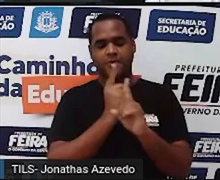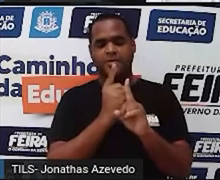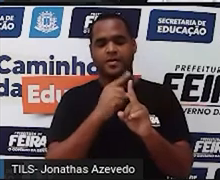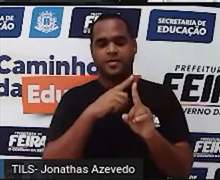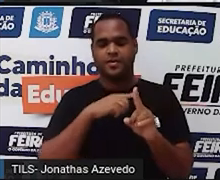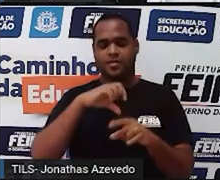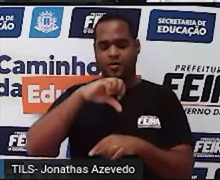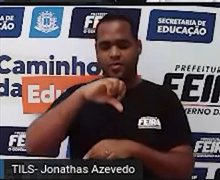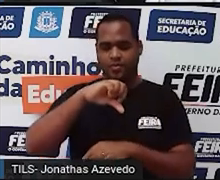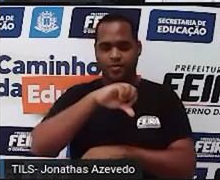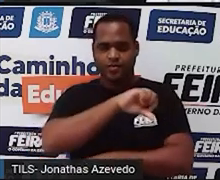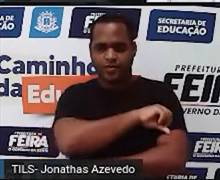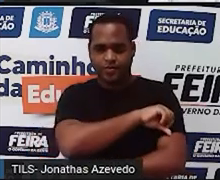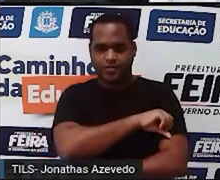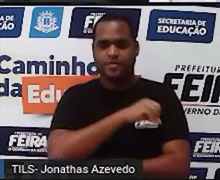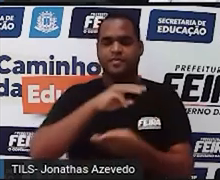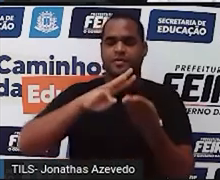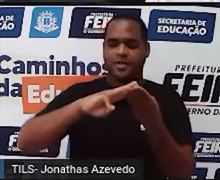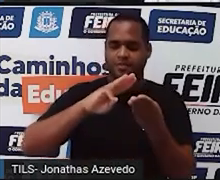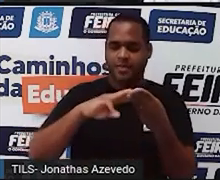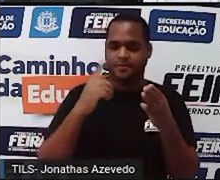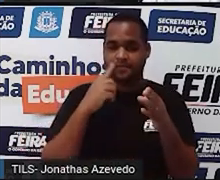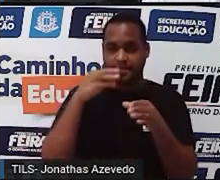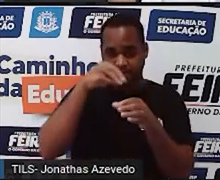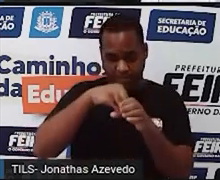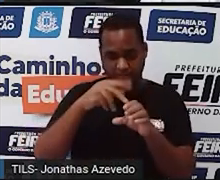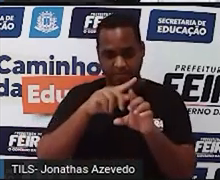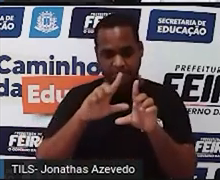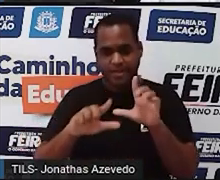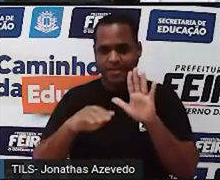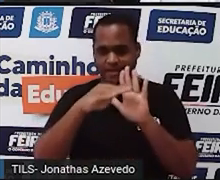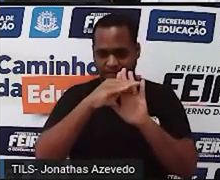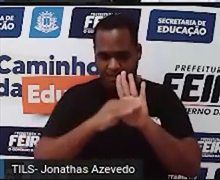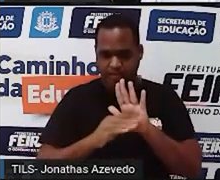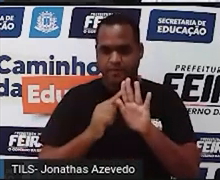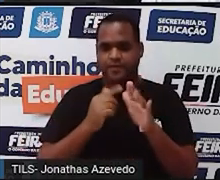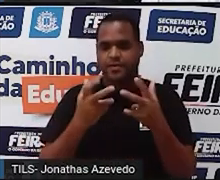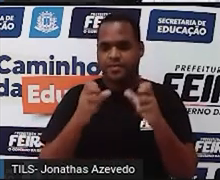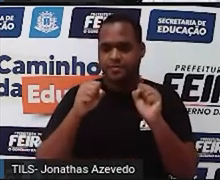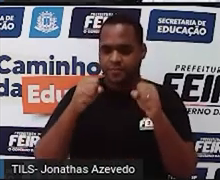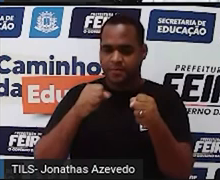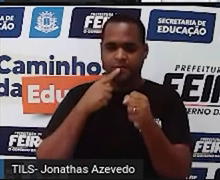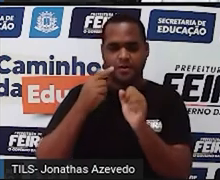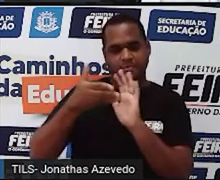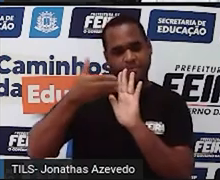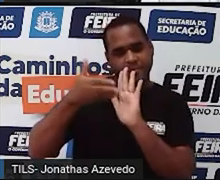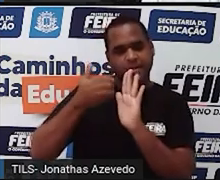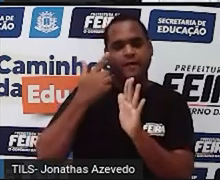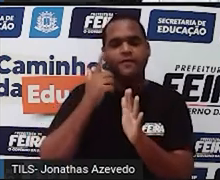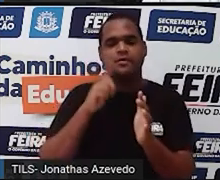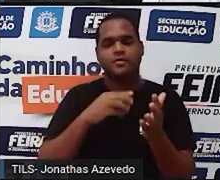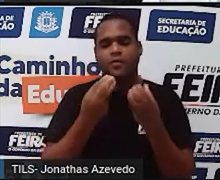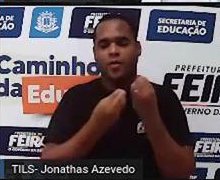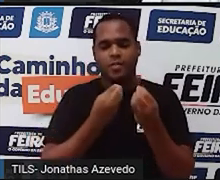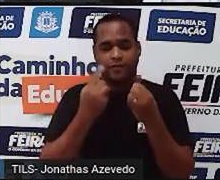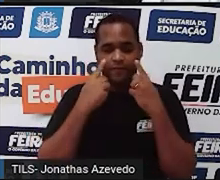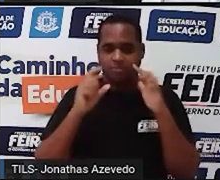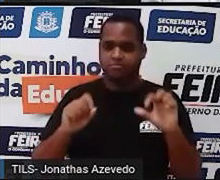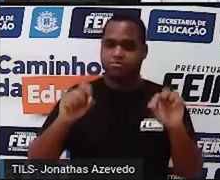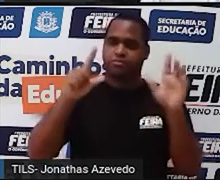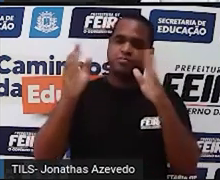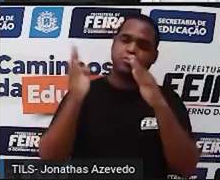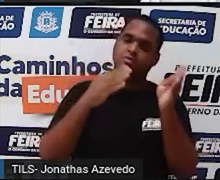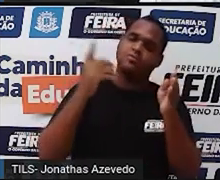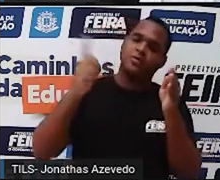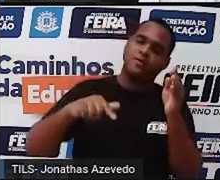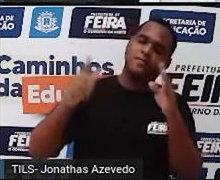ano matemática. Dentro dessa playlist, você pode buscar essa aula aqui e assistir essa aula de novo,